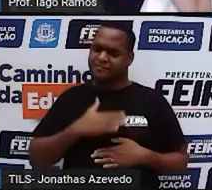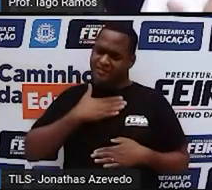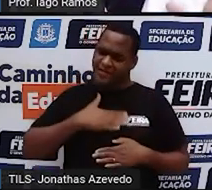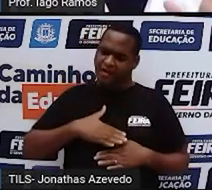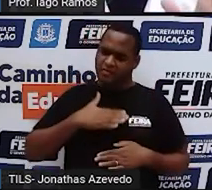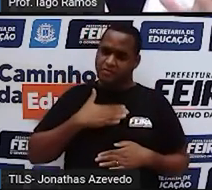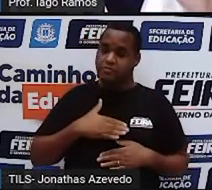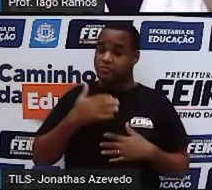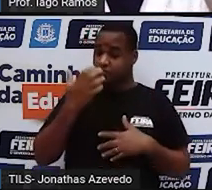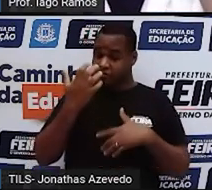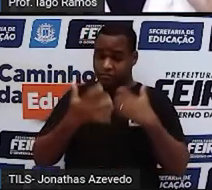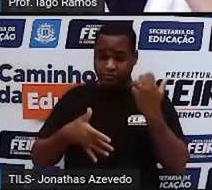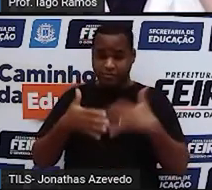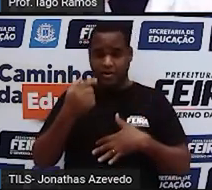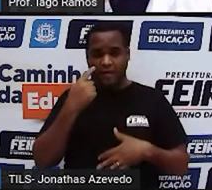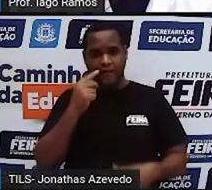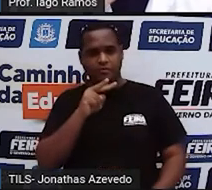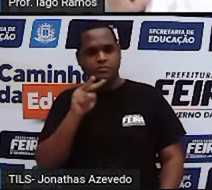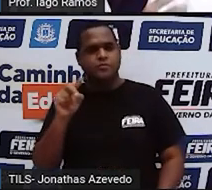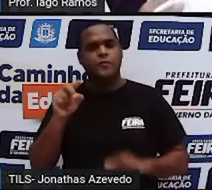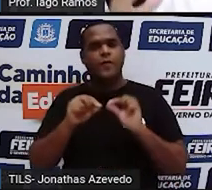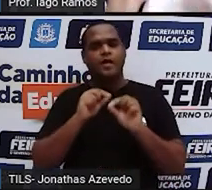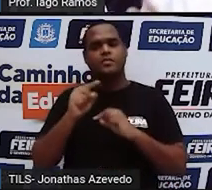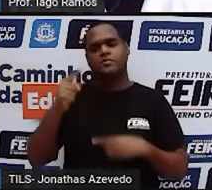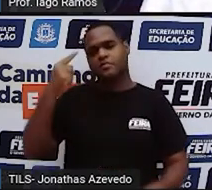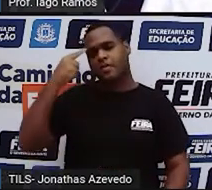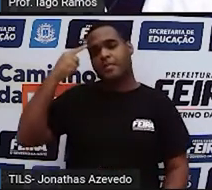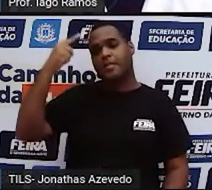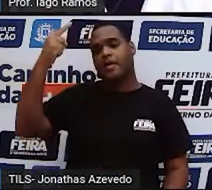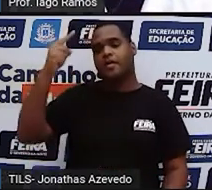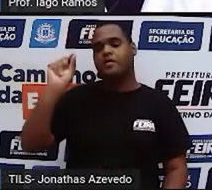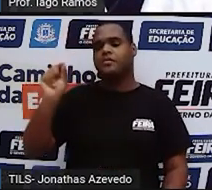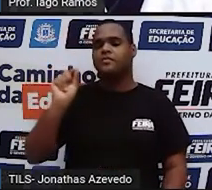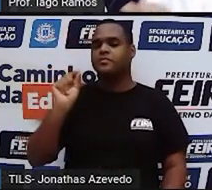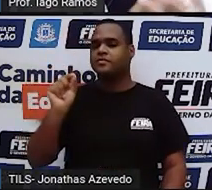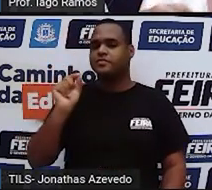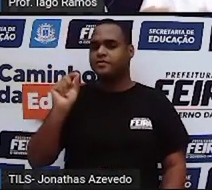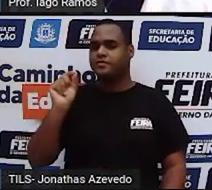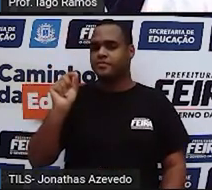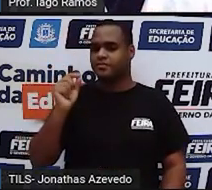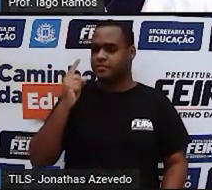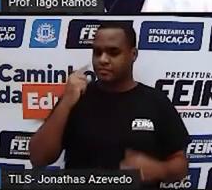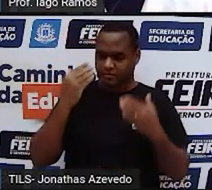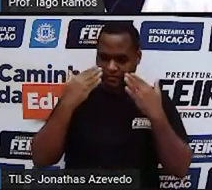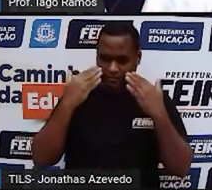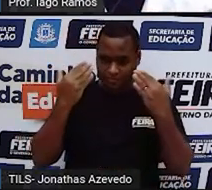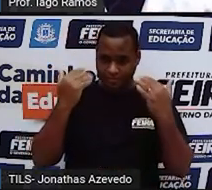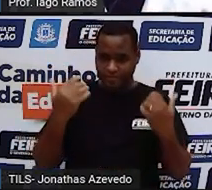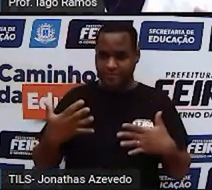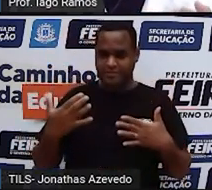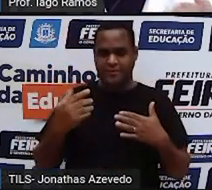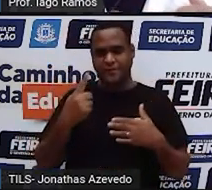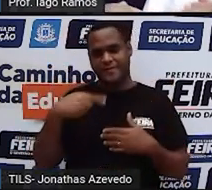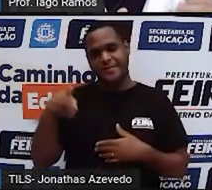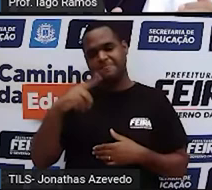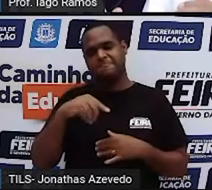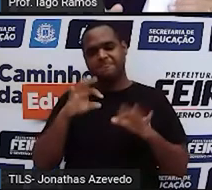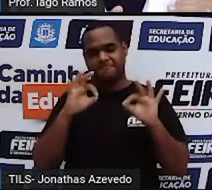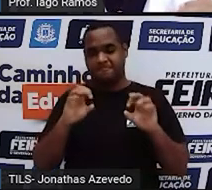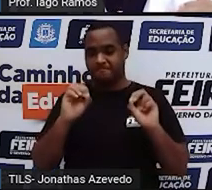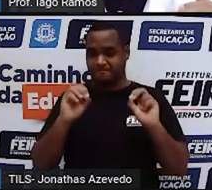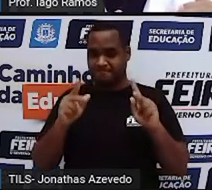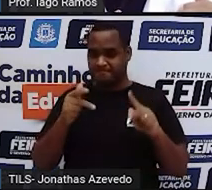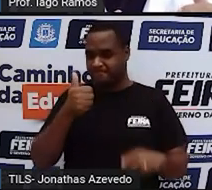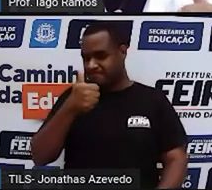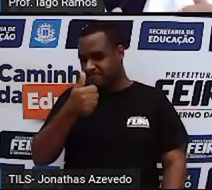Você vai ver. E a ideia, né? É mostrar isso para você. Certo? Massa,